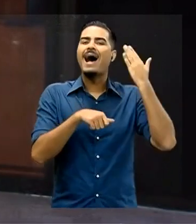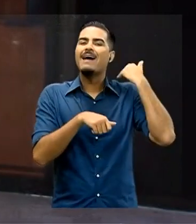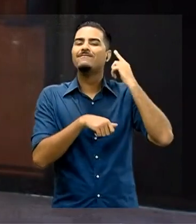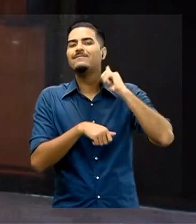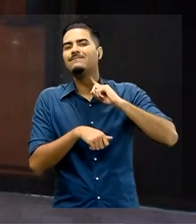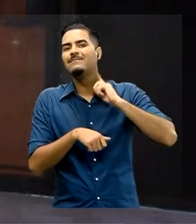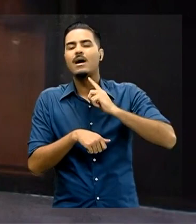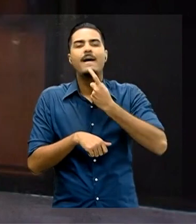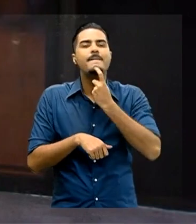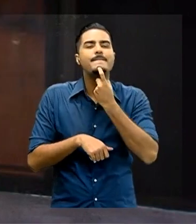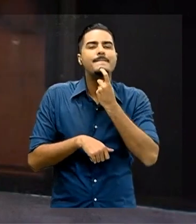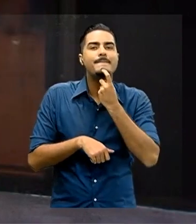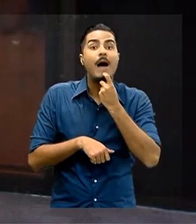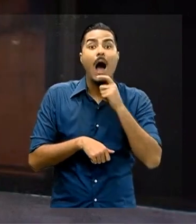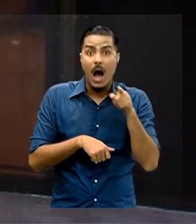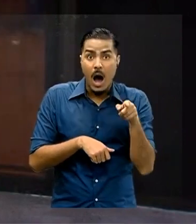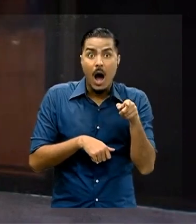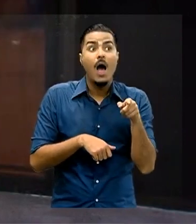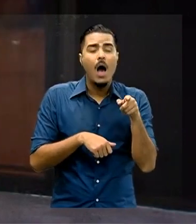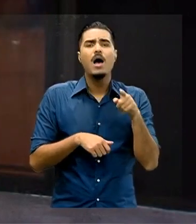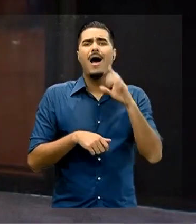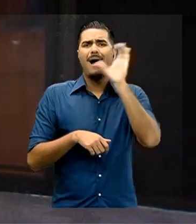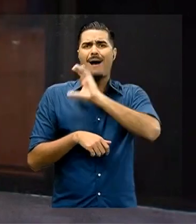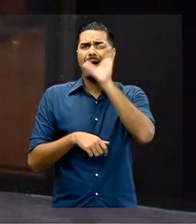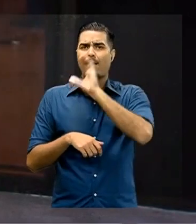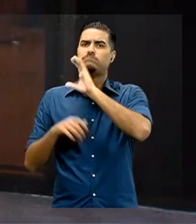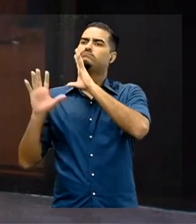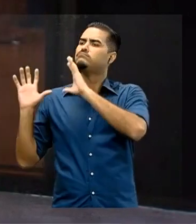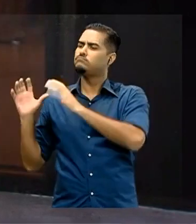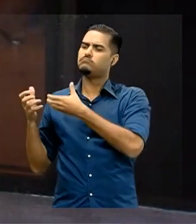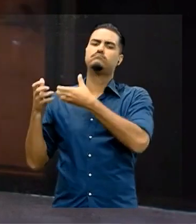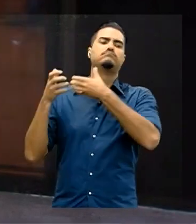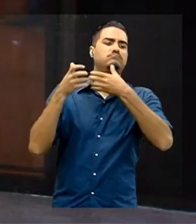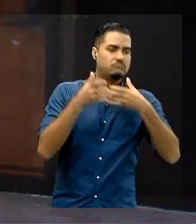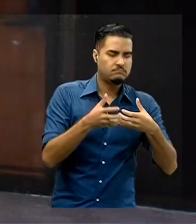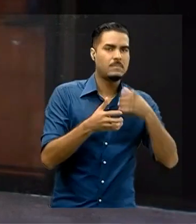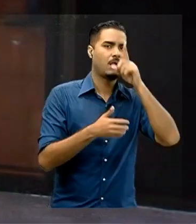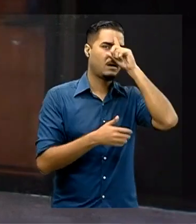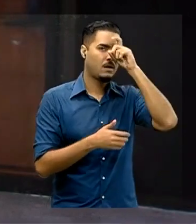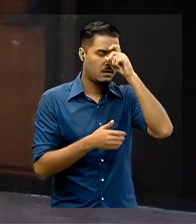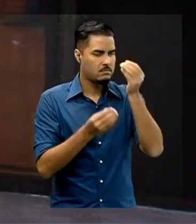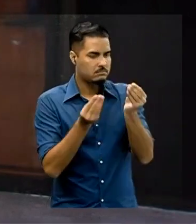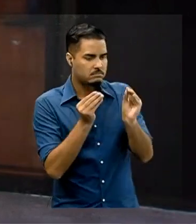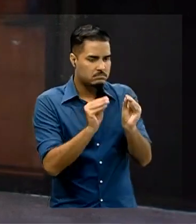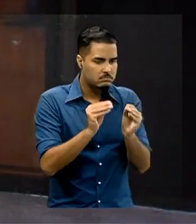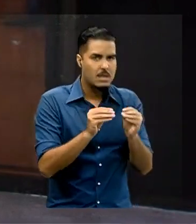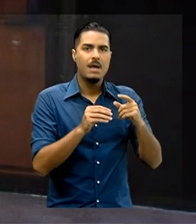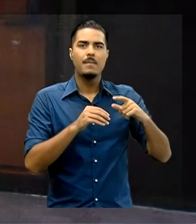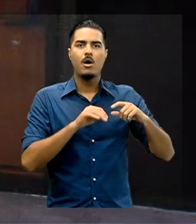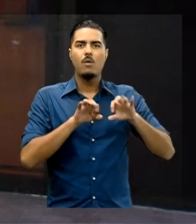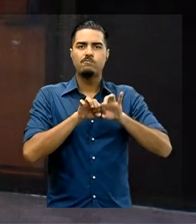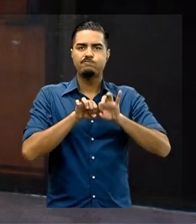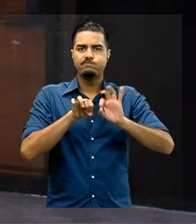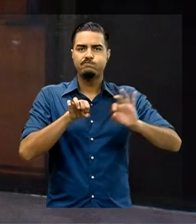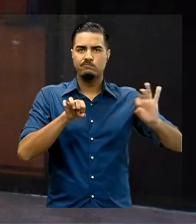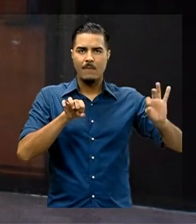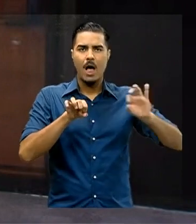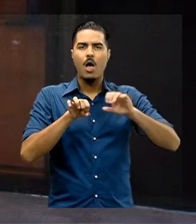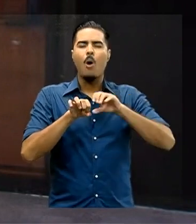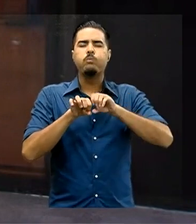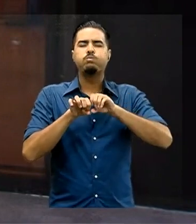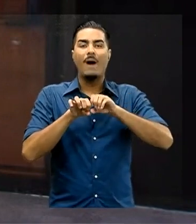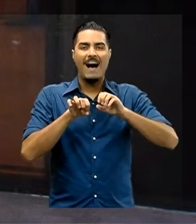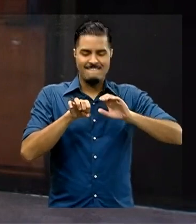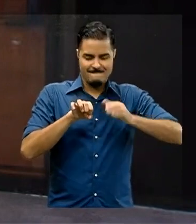fica no interior de São Paulo, e aí foi trazido aqui para o Albert Einstein para fazer os procedimentos para desentupimento da artéria. E por